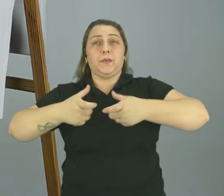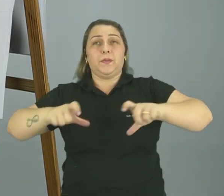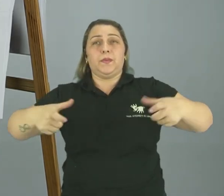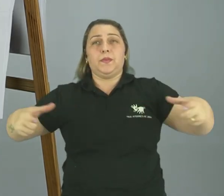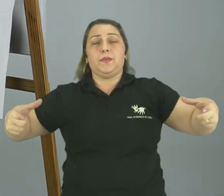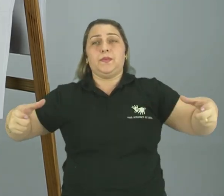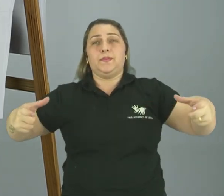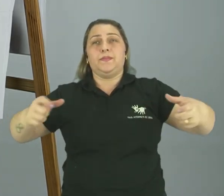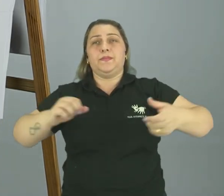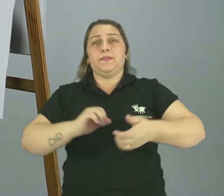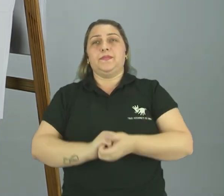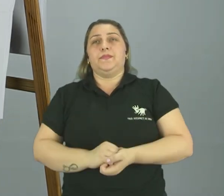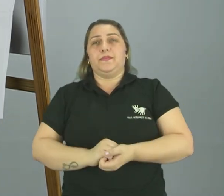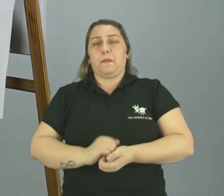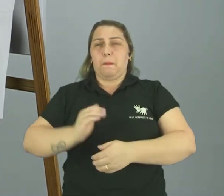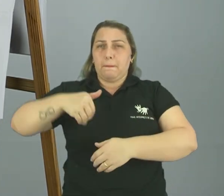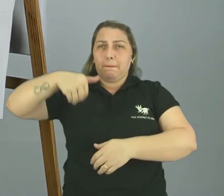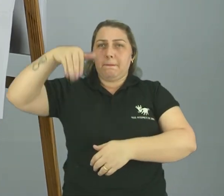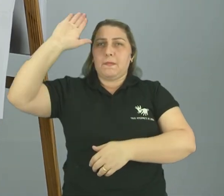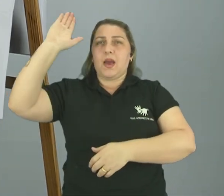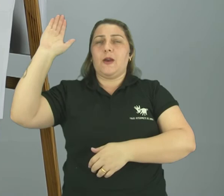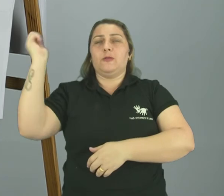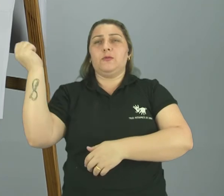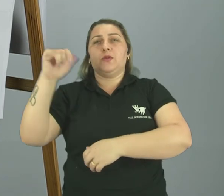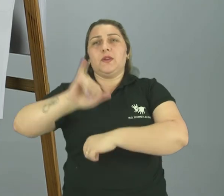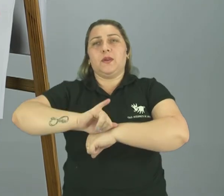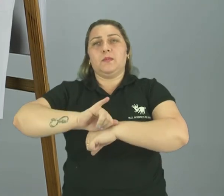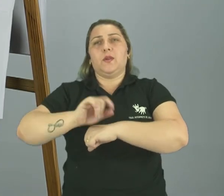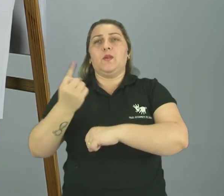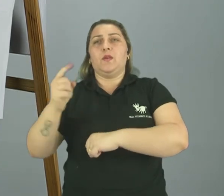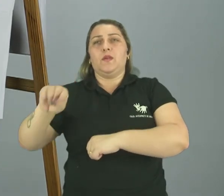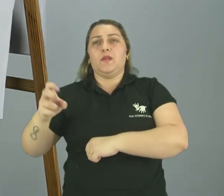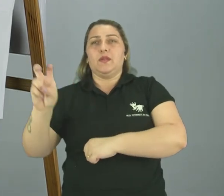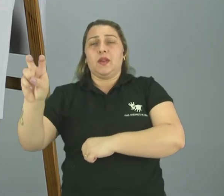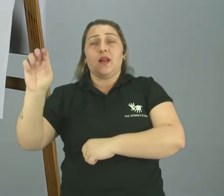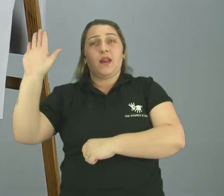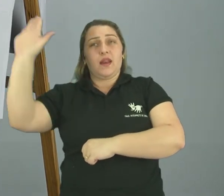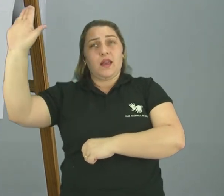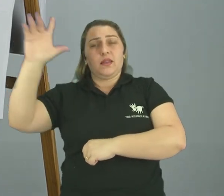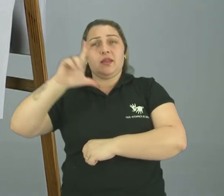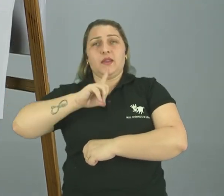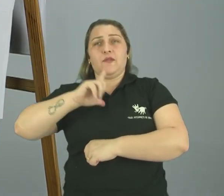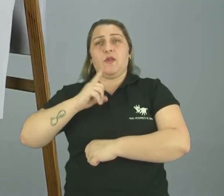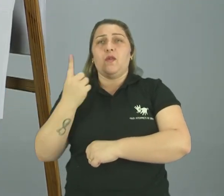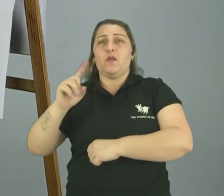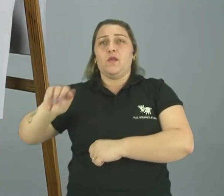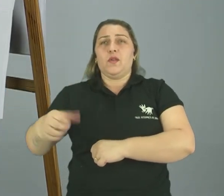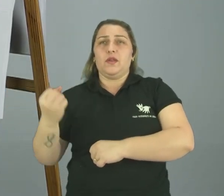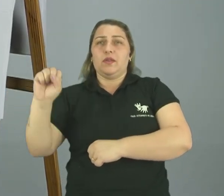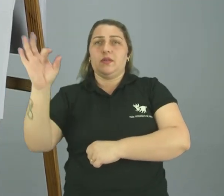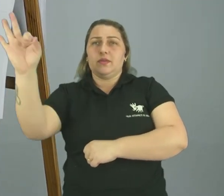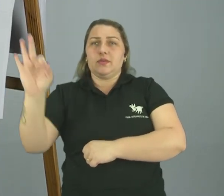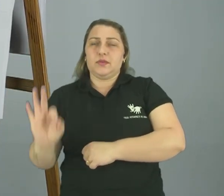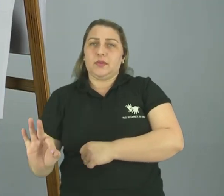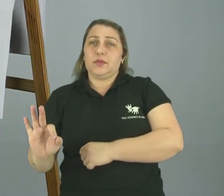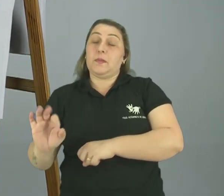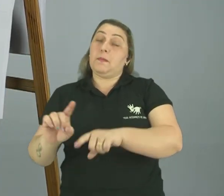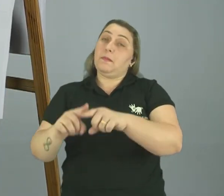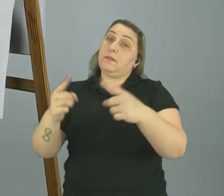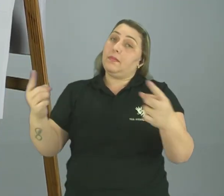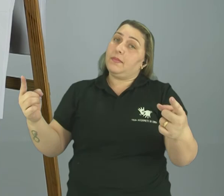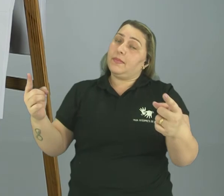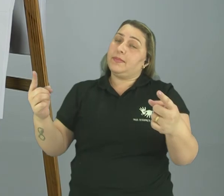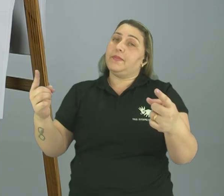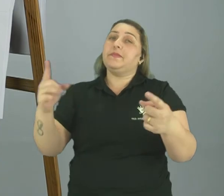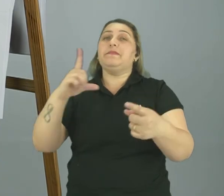O crescimento Foi bem maior Do que o da capital Que foi 1,5% Lá houve um crescimento De 1,8% Embora É